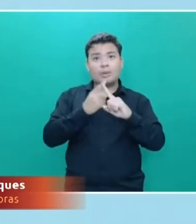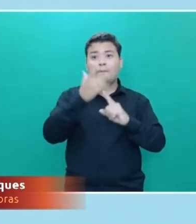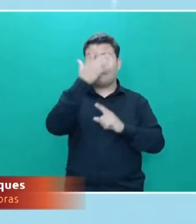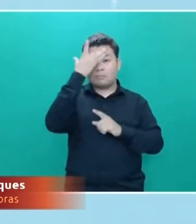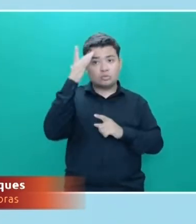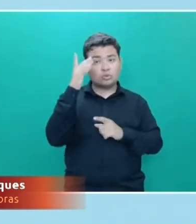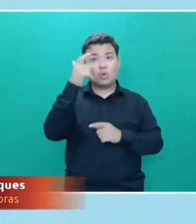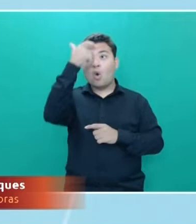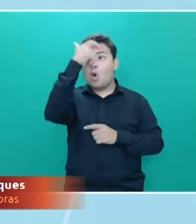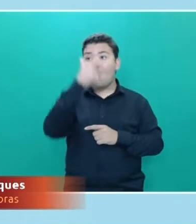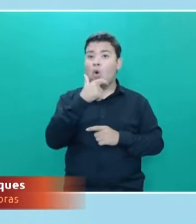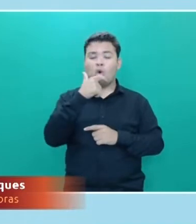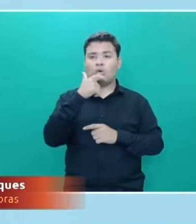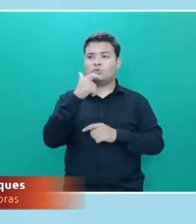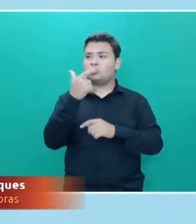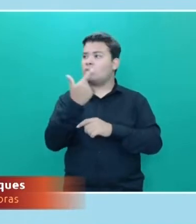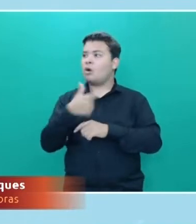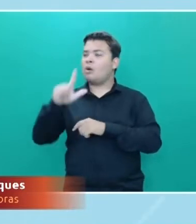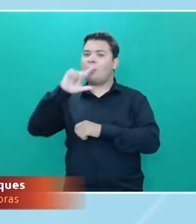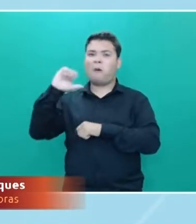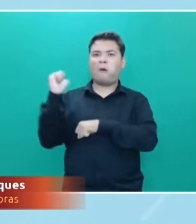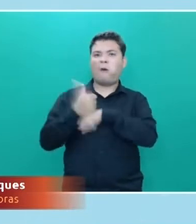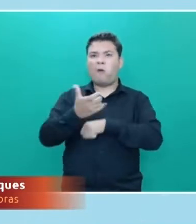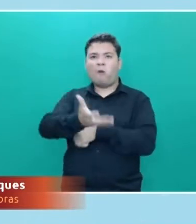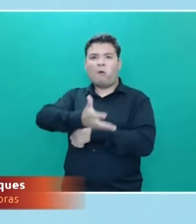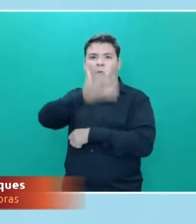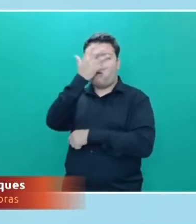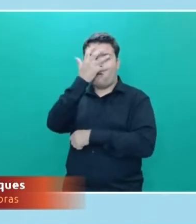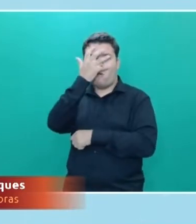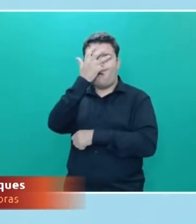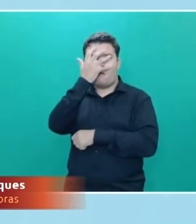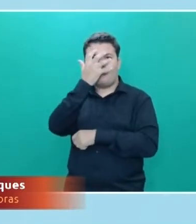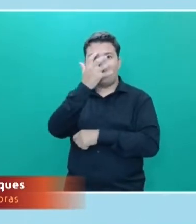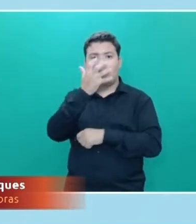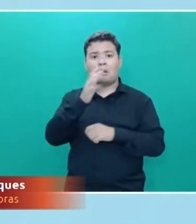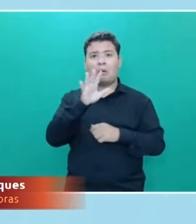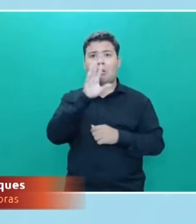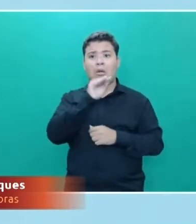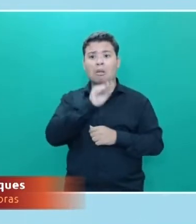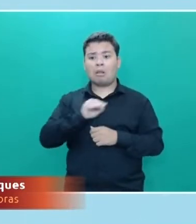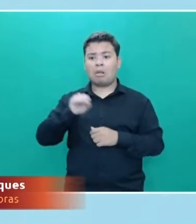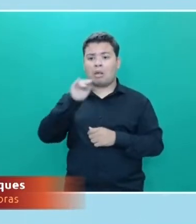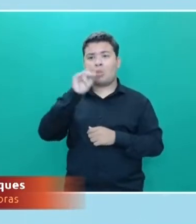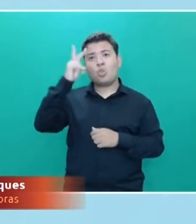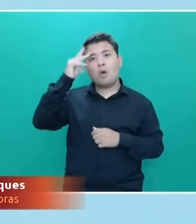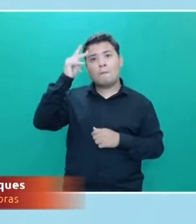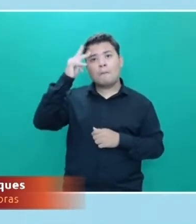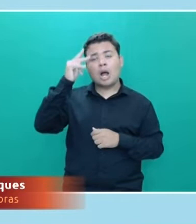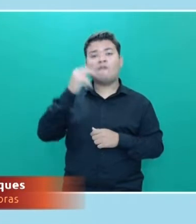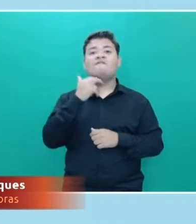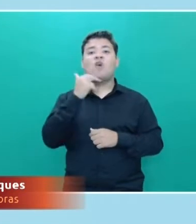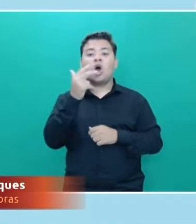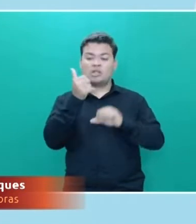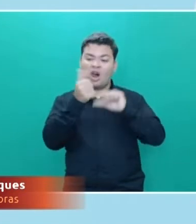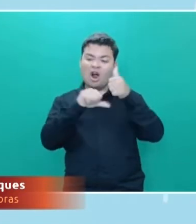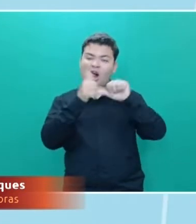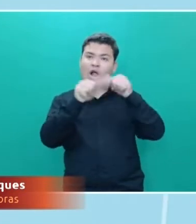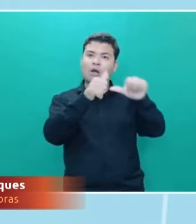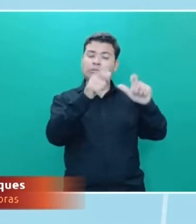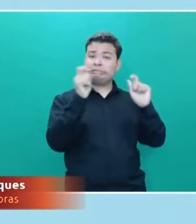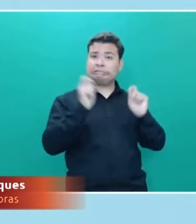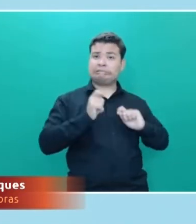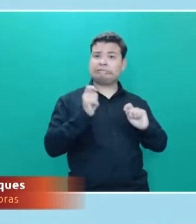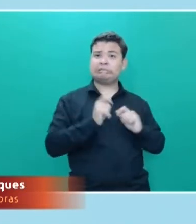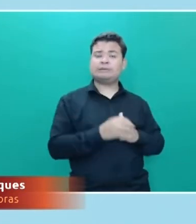e fazer com que a pessoa fale normalmente, né? Trocar voz. Então, a deepfake é um mecanismo